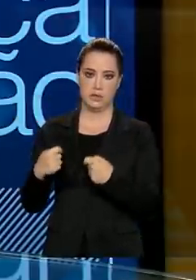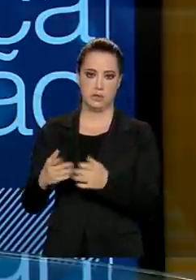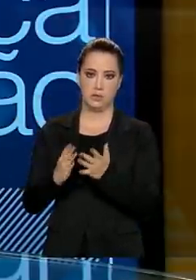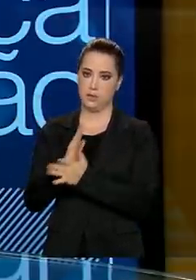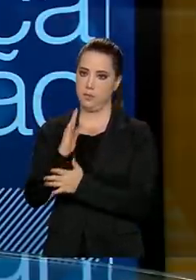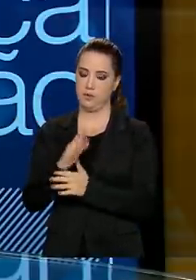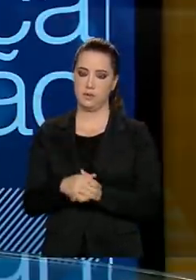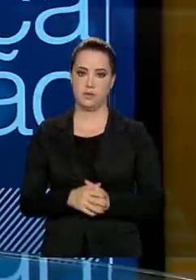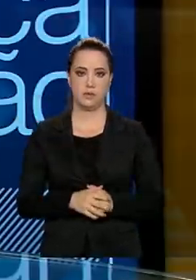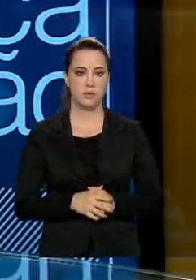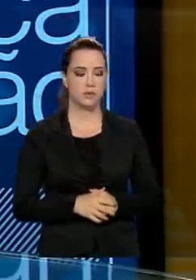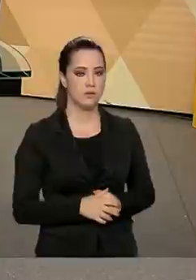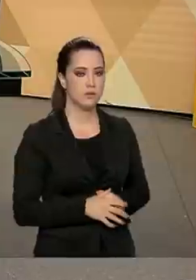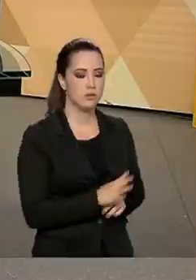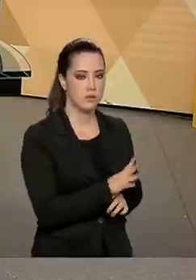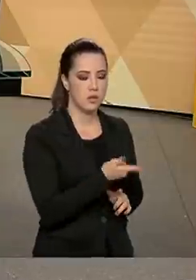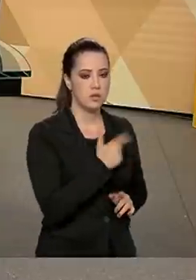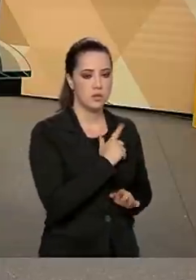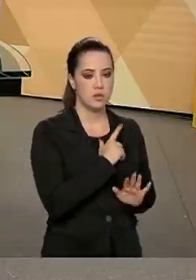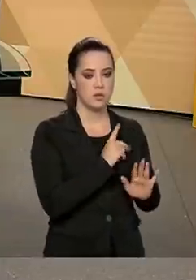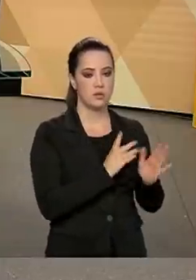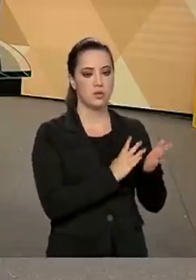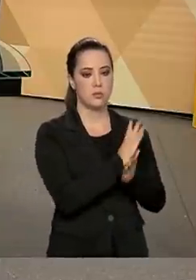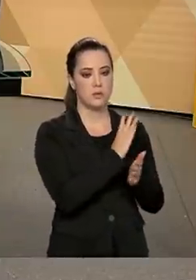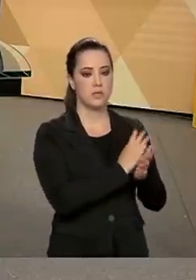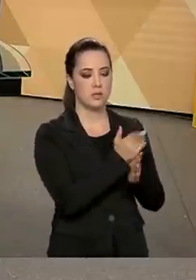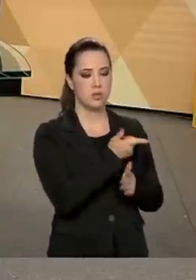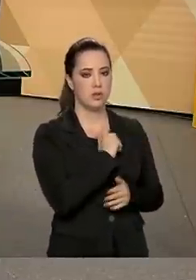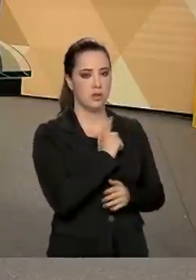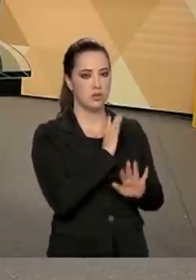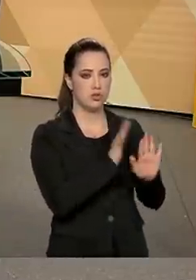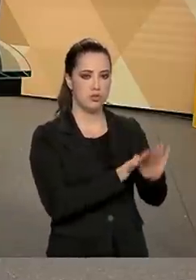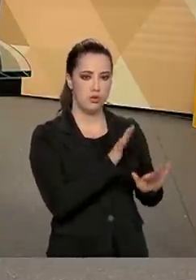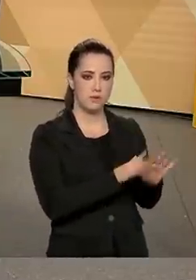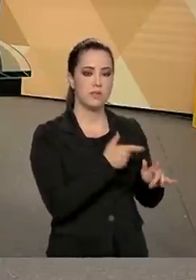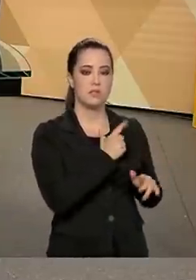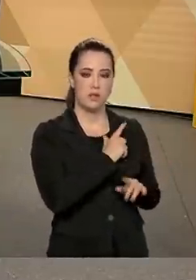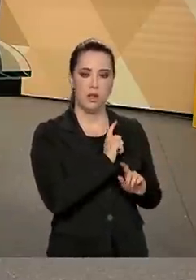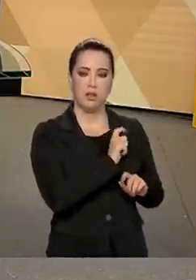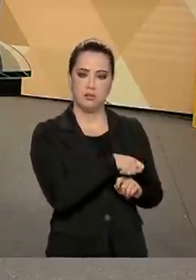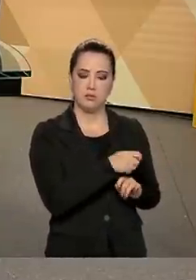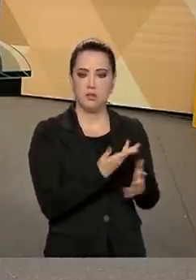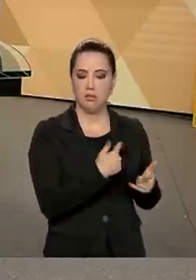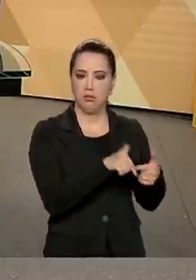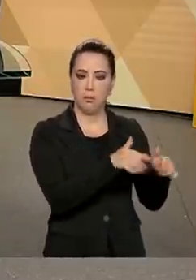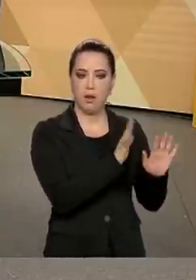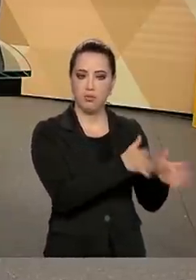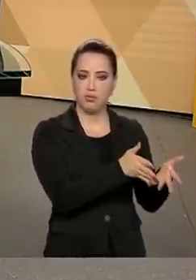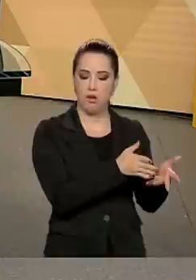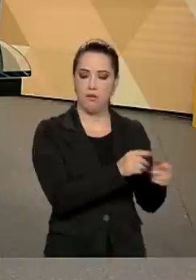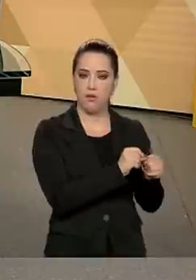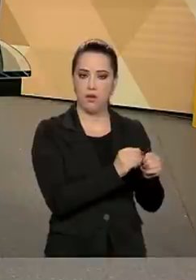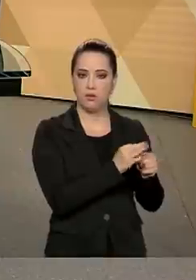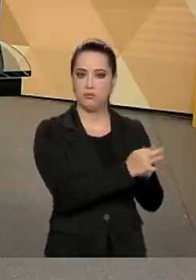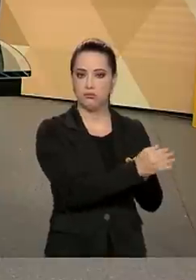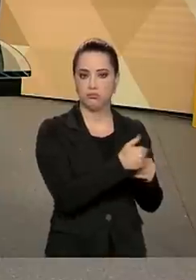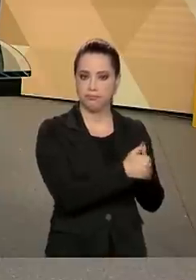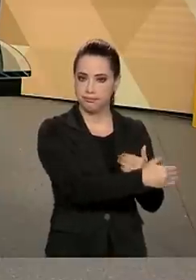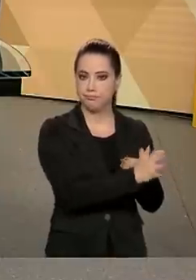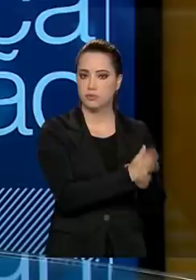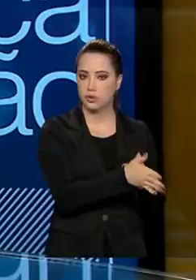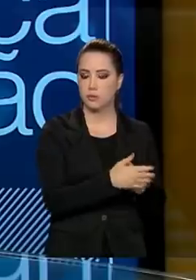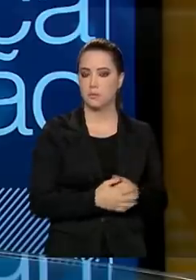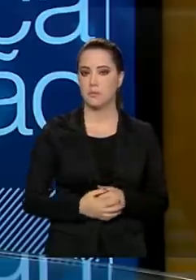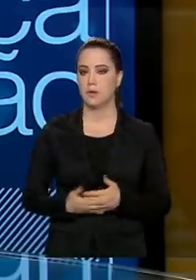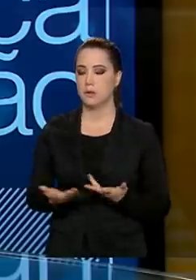aprovação. Algumas questões ali já são colocadas em prática. Exatamente. Algumas questões já são colocadas em práticas. Por exemplo, o Futuris tem a previsão